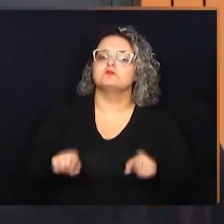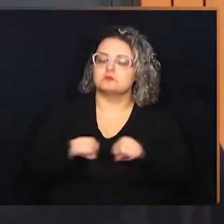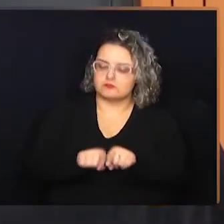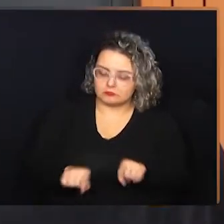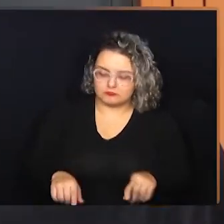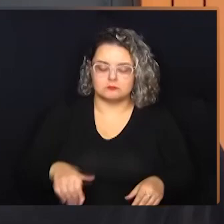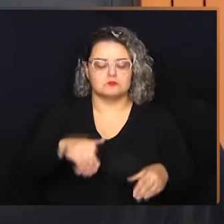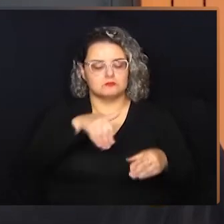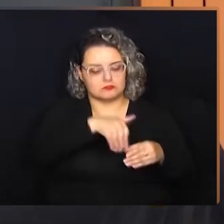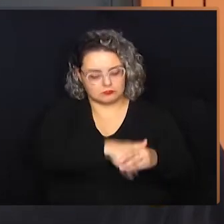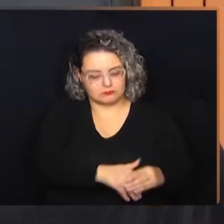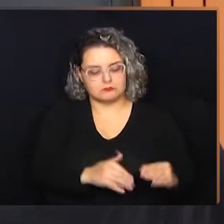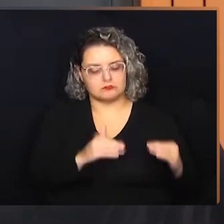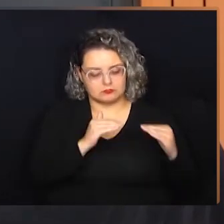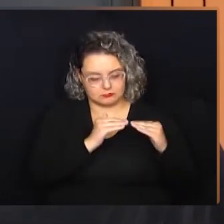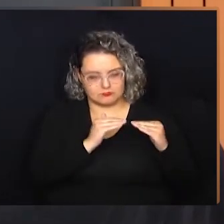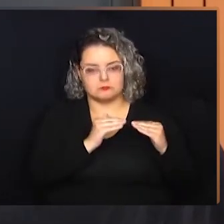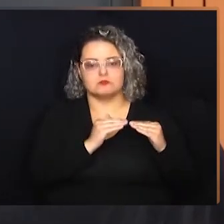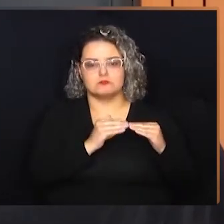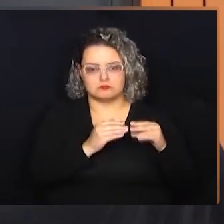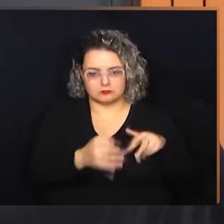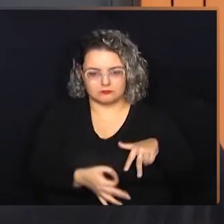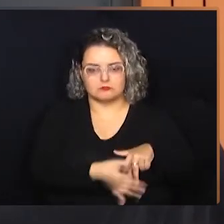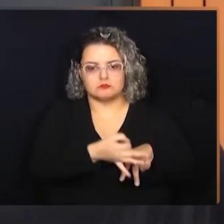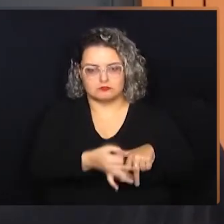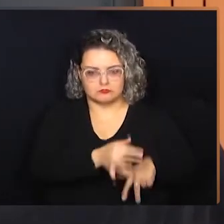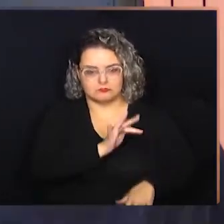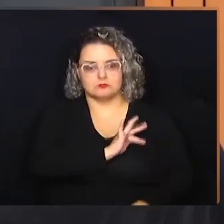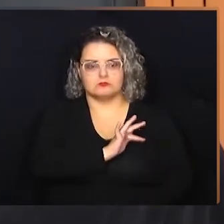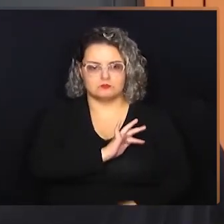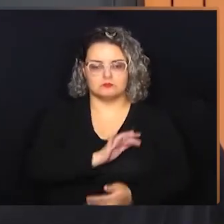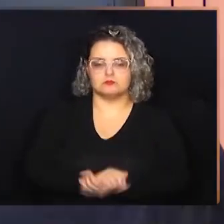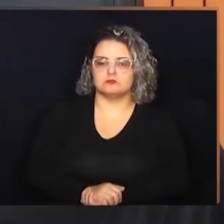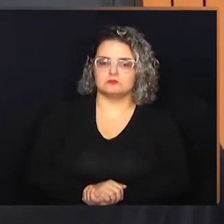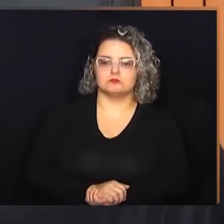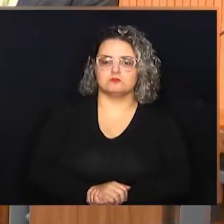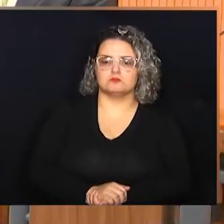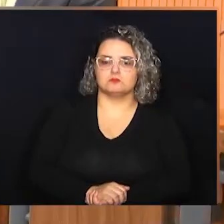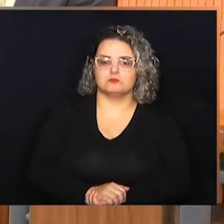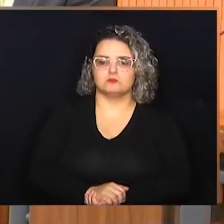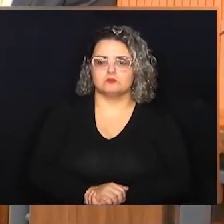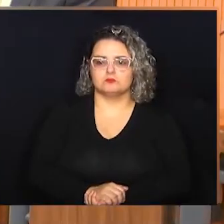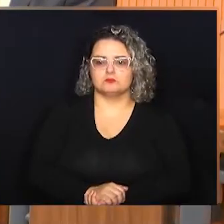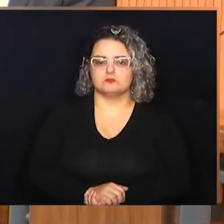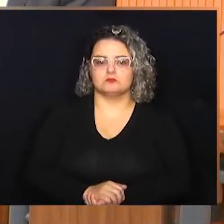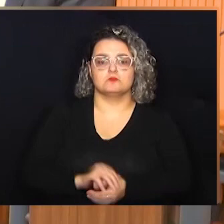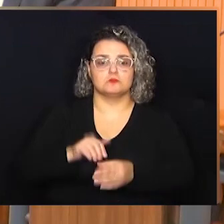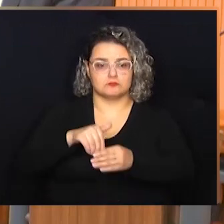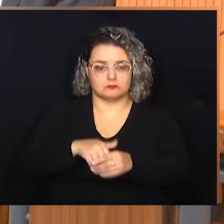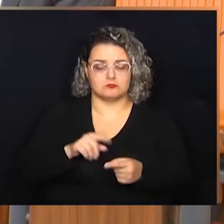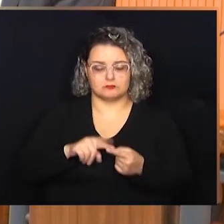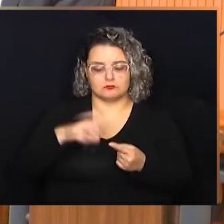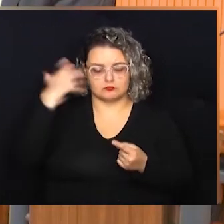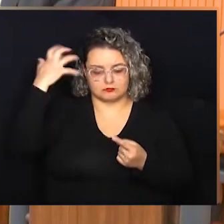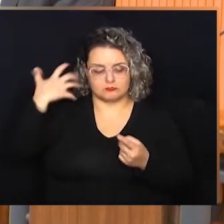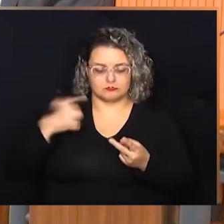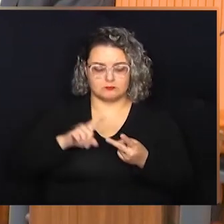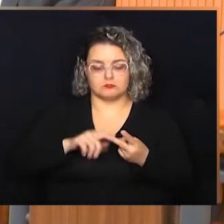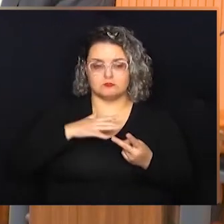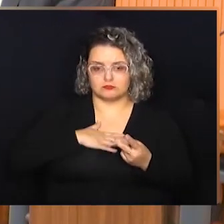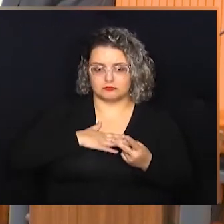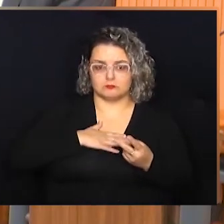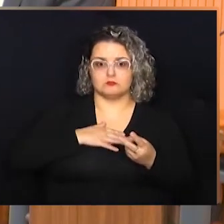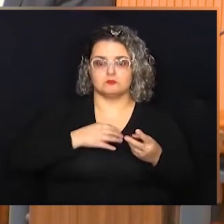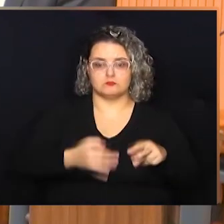Eu acompanho, então, o parecer sugerido pelo relator. Então, com o voto da vereadora